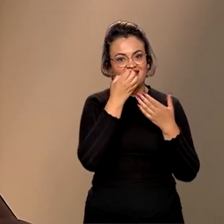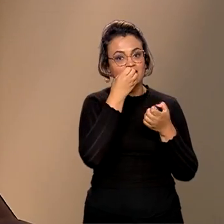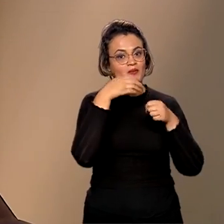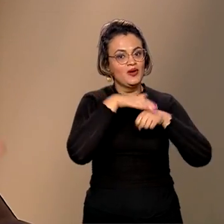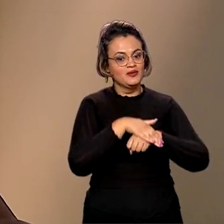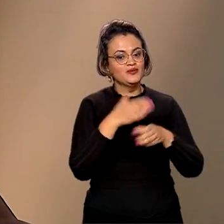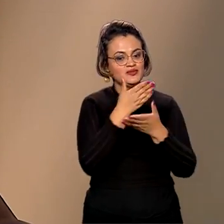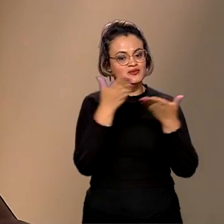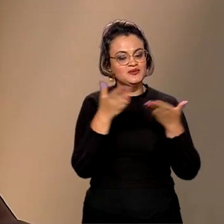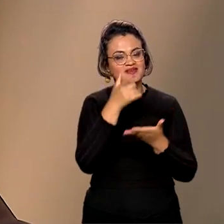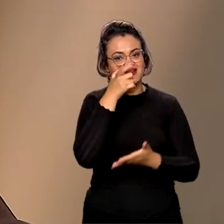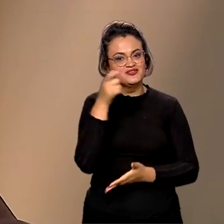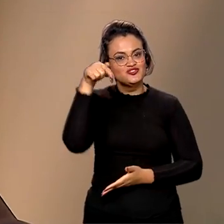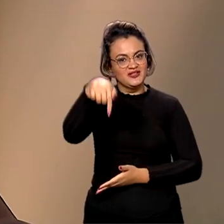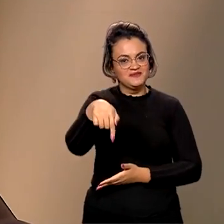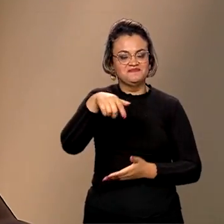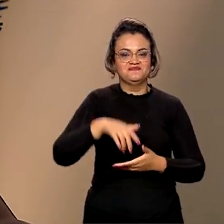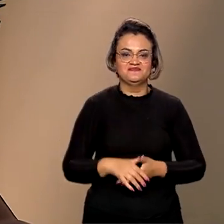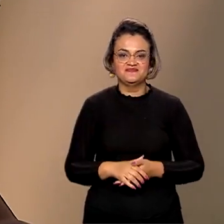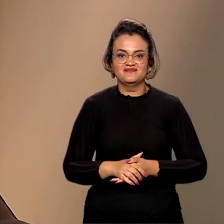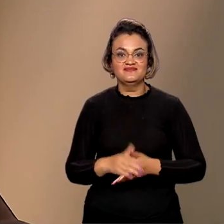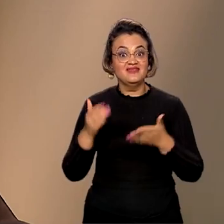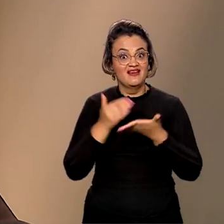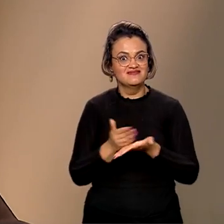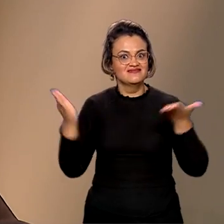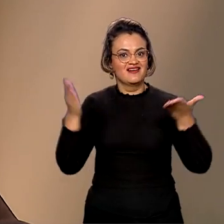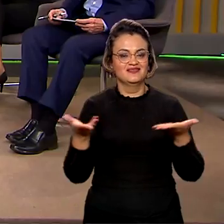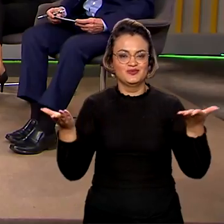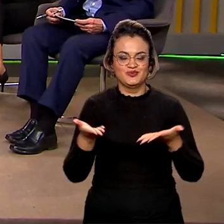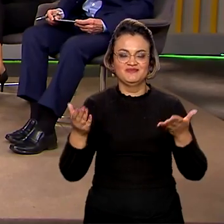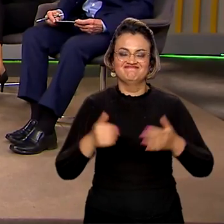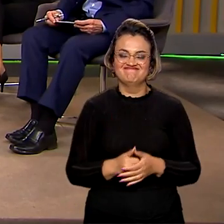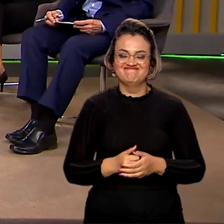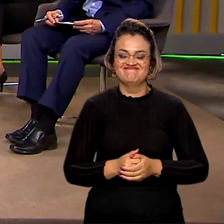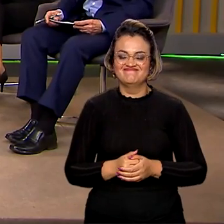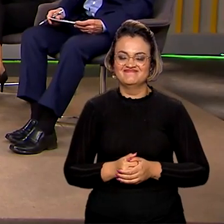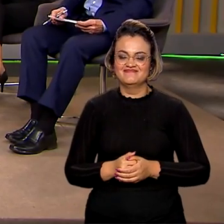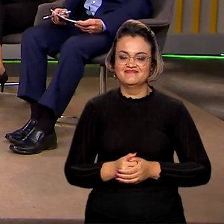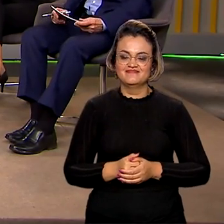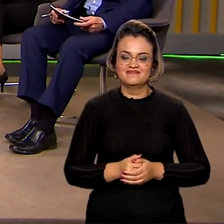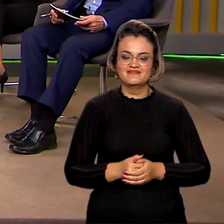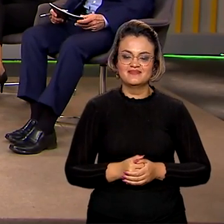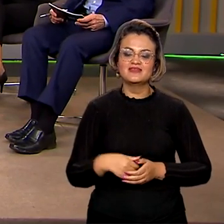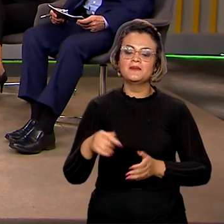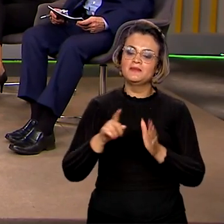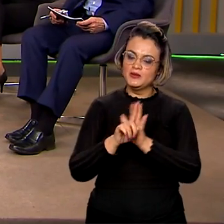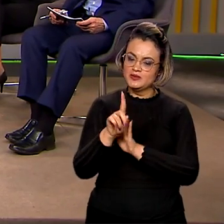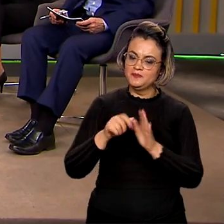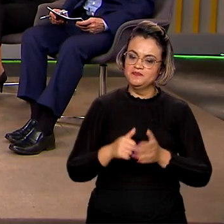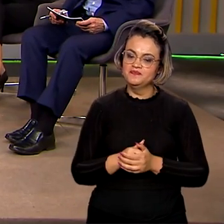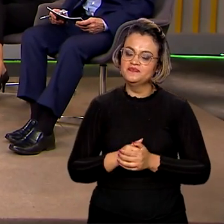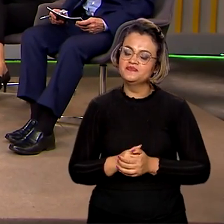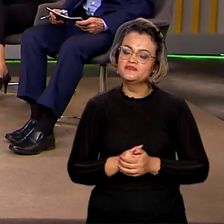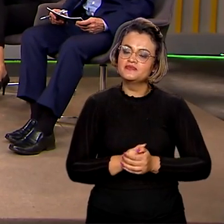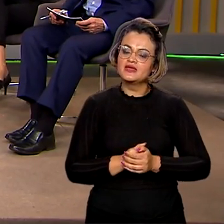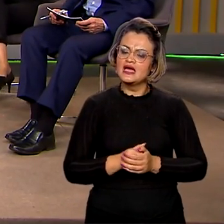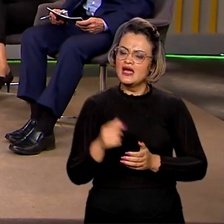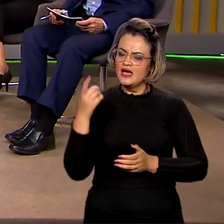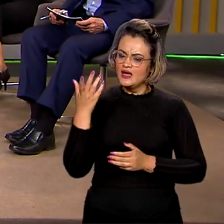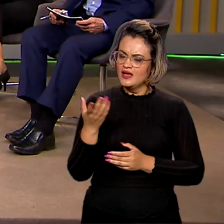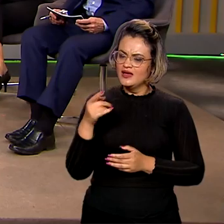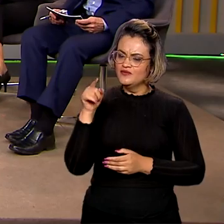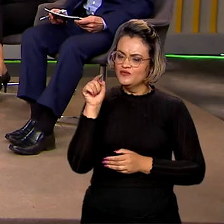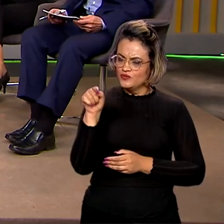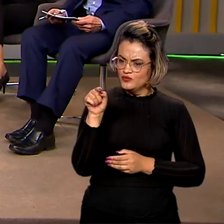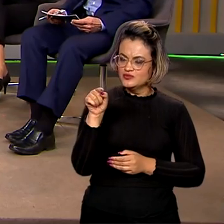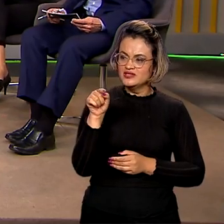boa noite a todo mundo que está acompanhando aqui a estreia desse programa. Boa noite, ministra. E ministra, eu começo perguntando como é para a